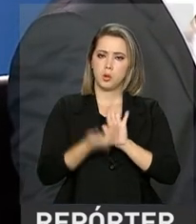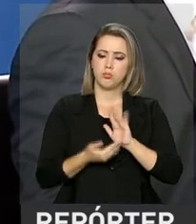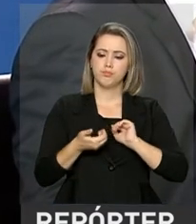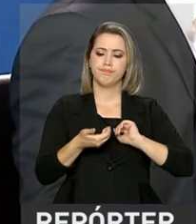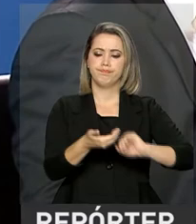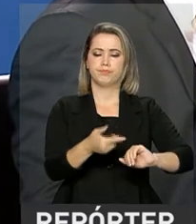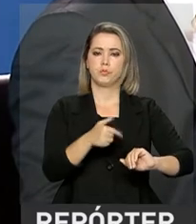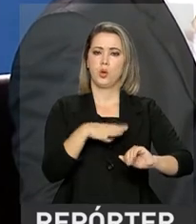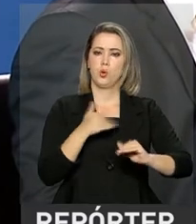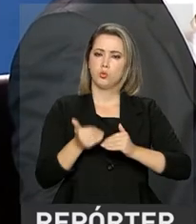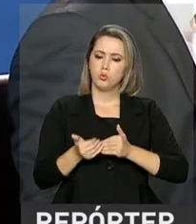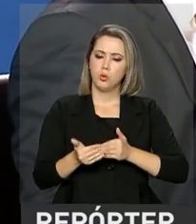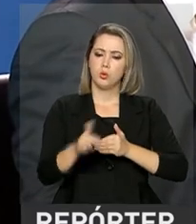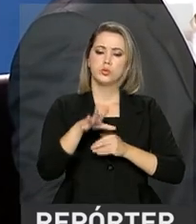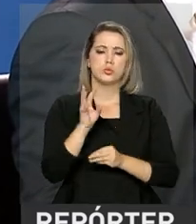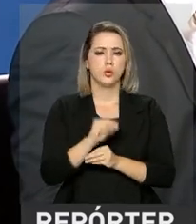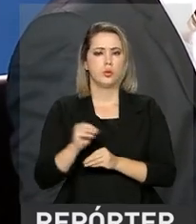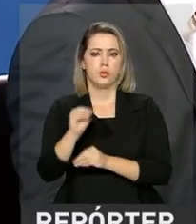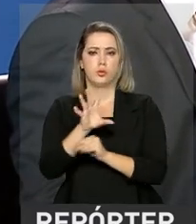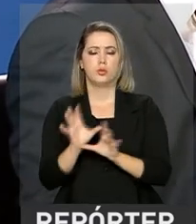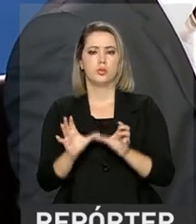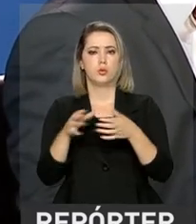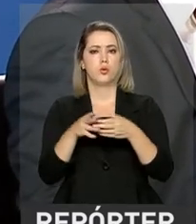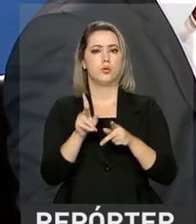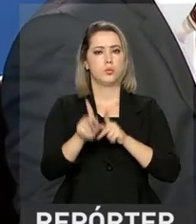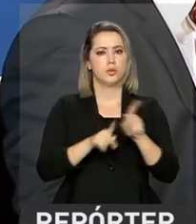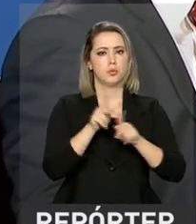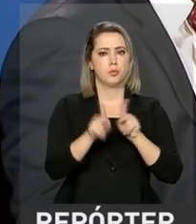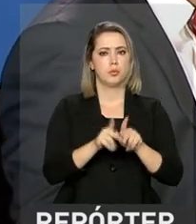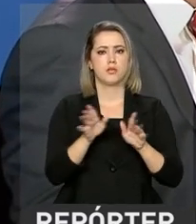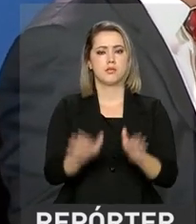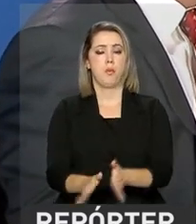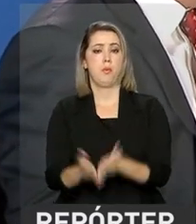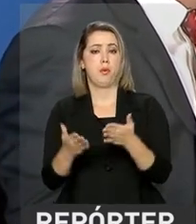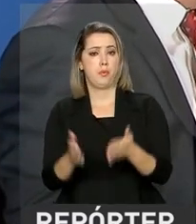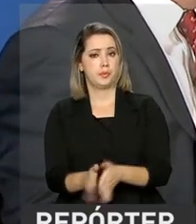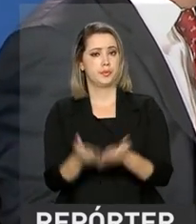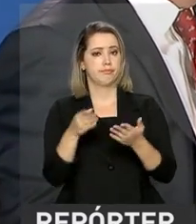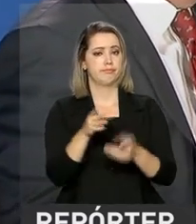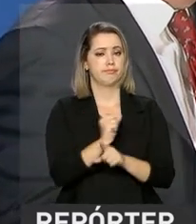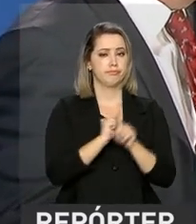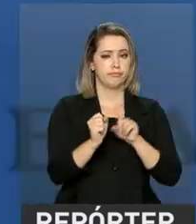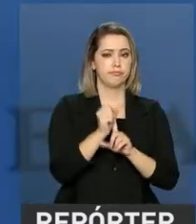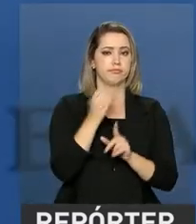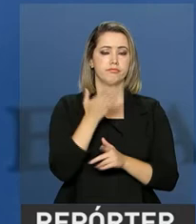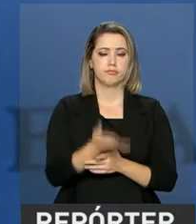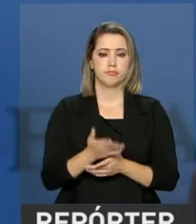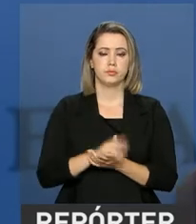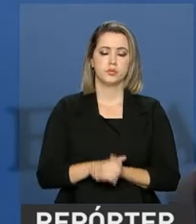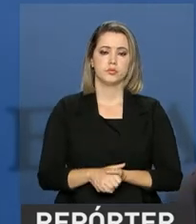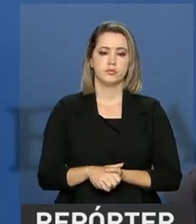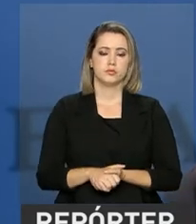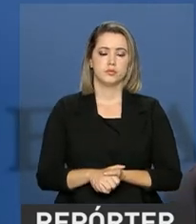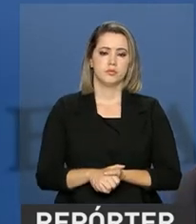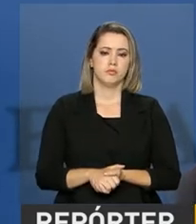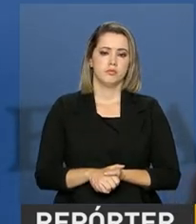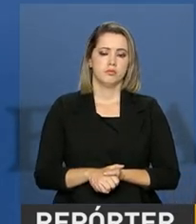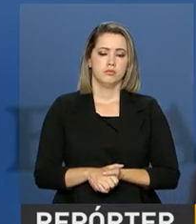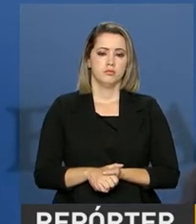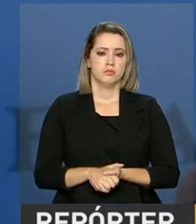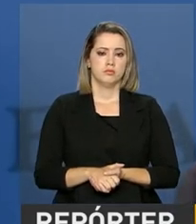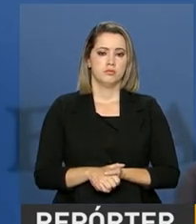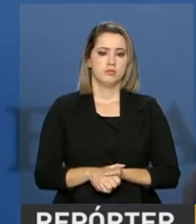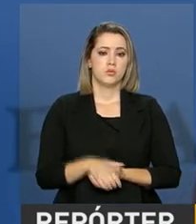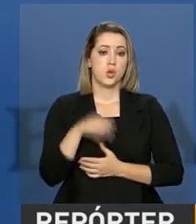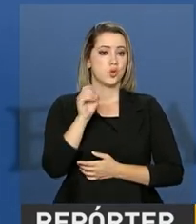preservam e beneficiam as camadas menos favorecidas da sociedade. A mera expectativa da